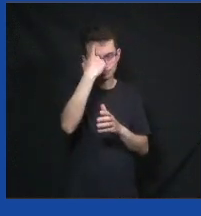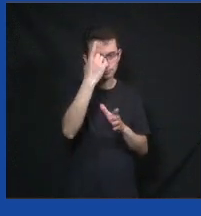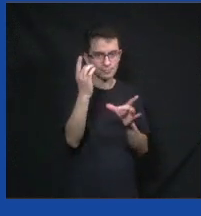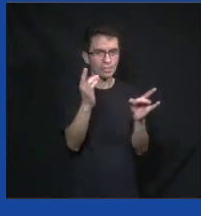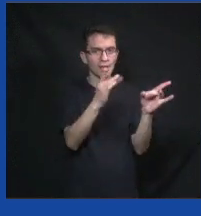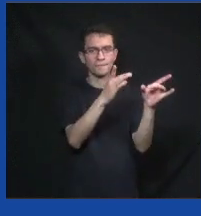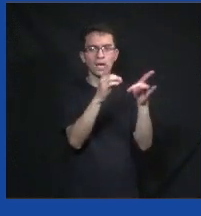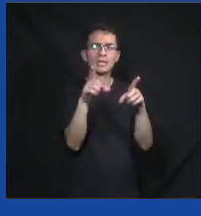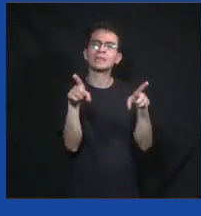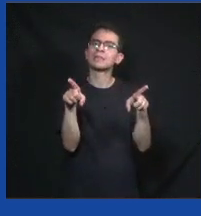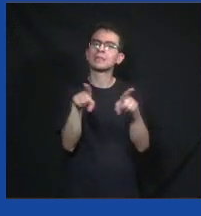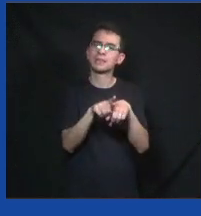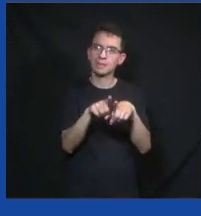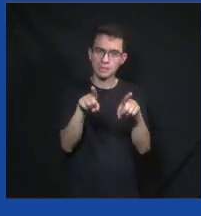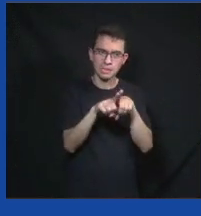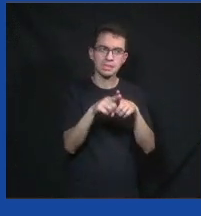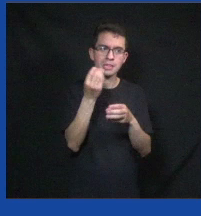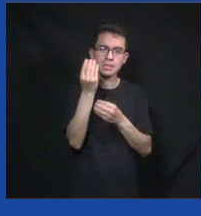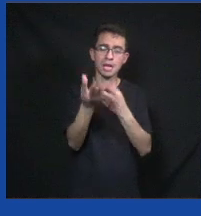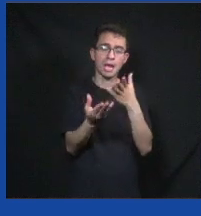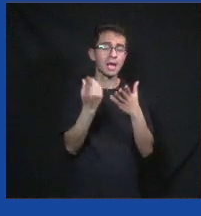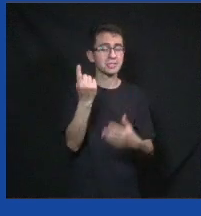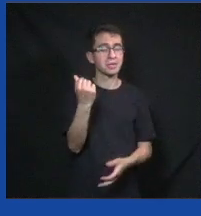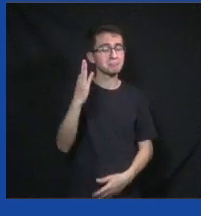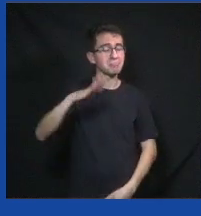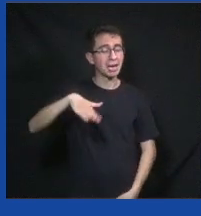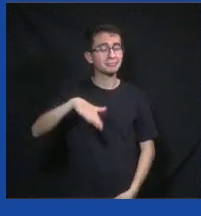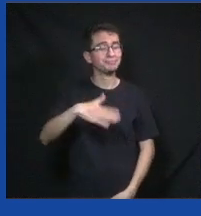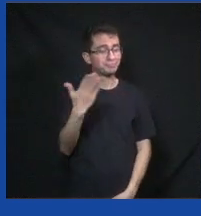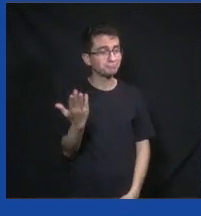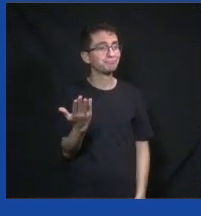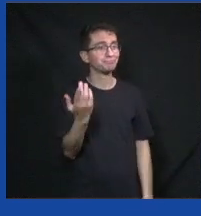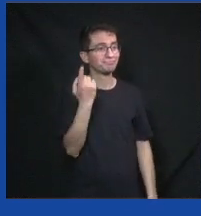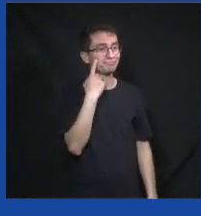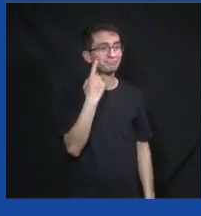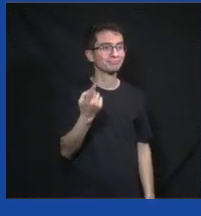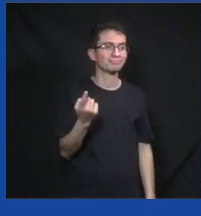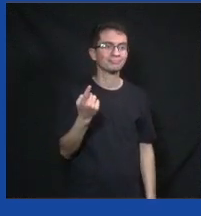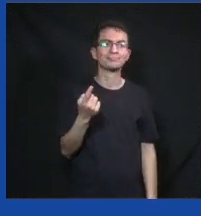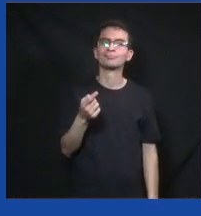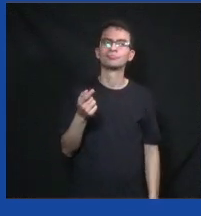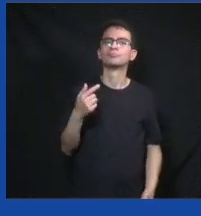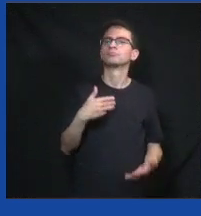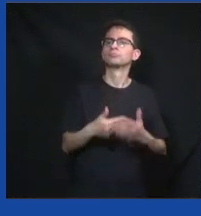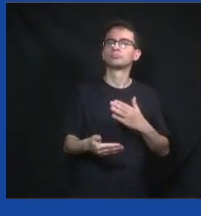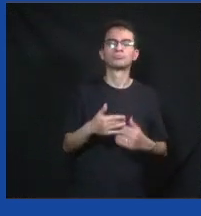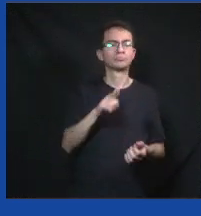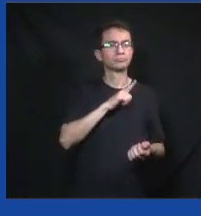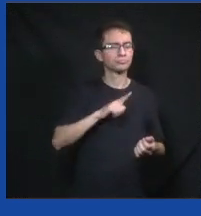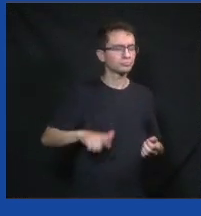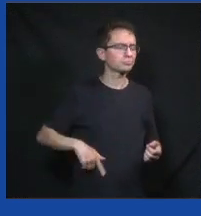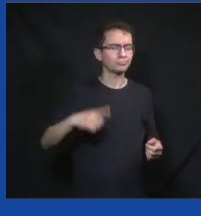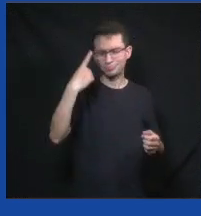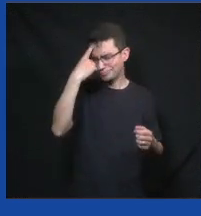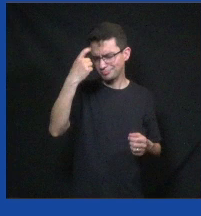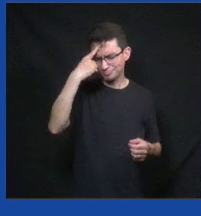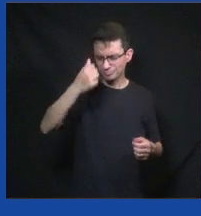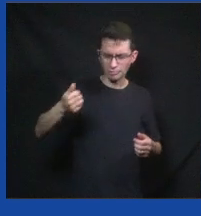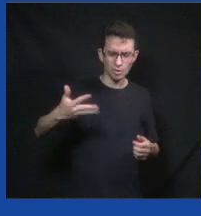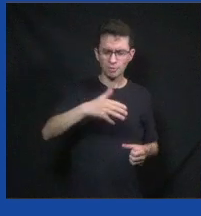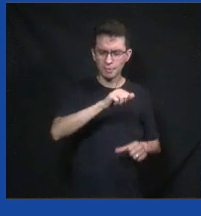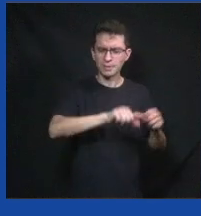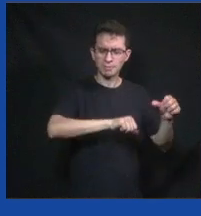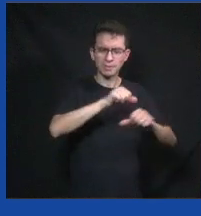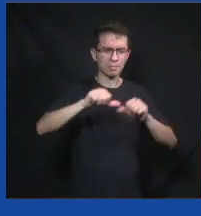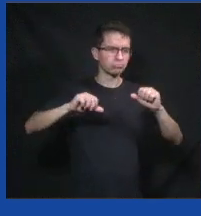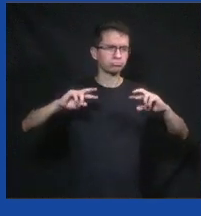no que a gente faz, no que a gente entrega todo dia, tem um baixo custo para tudo quanto é governo pelo país e vai fazendo inovação constante. É onde eu chego no